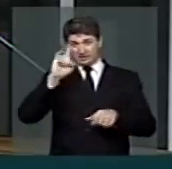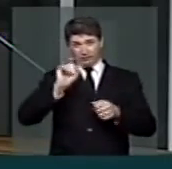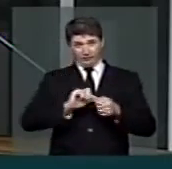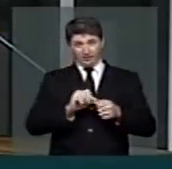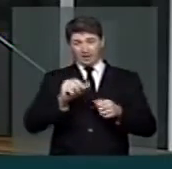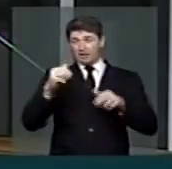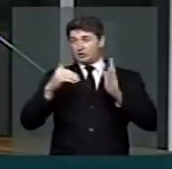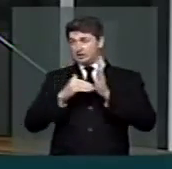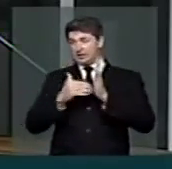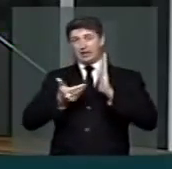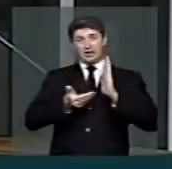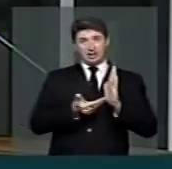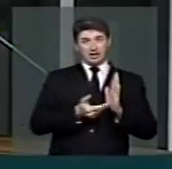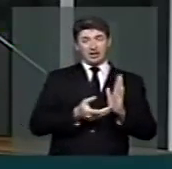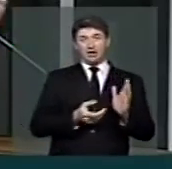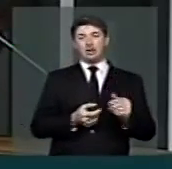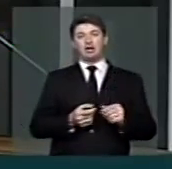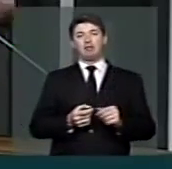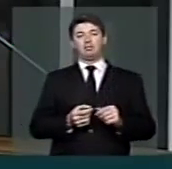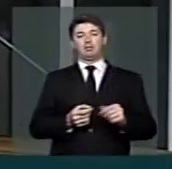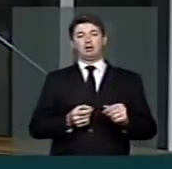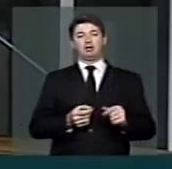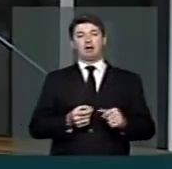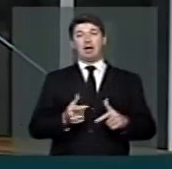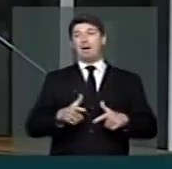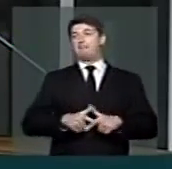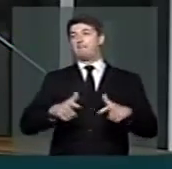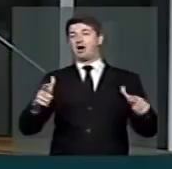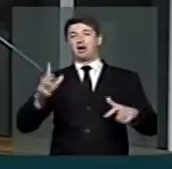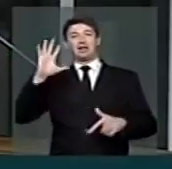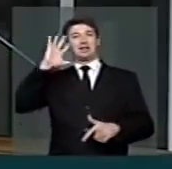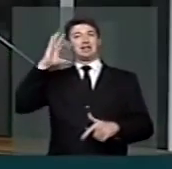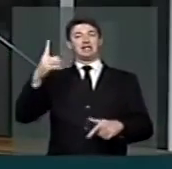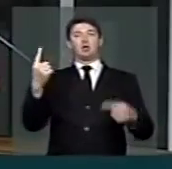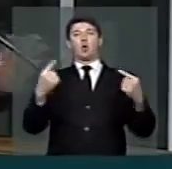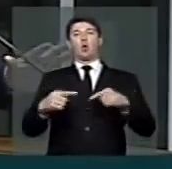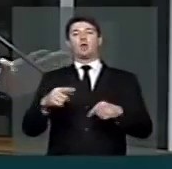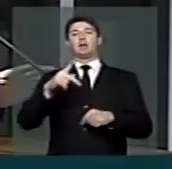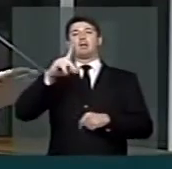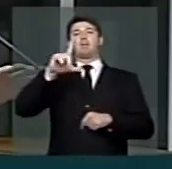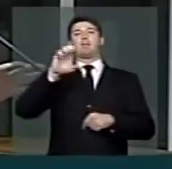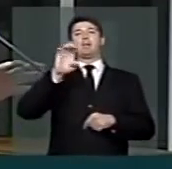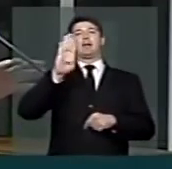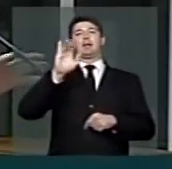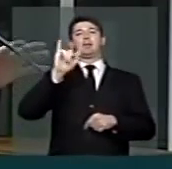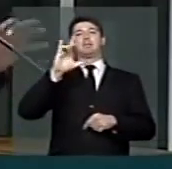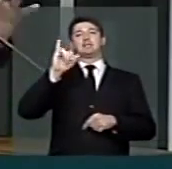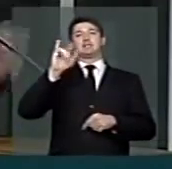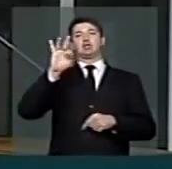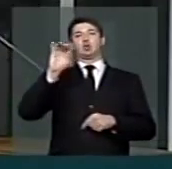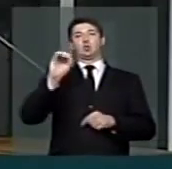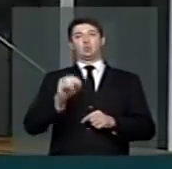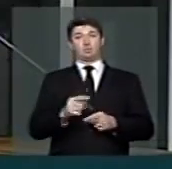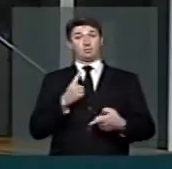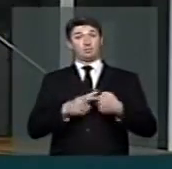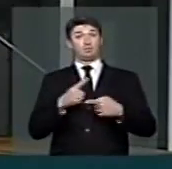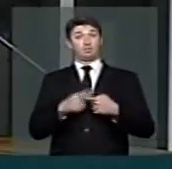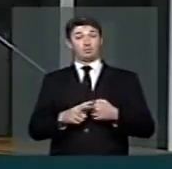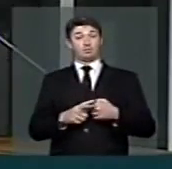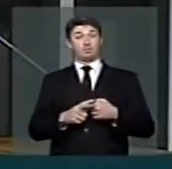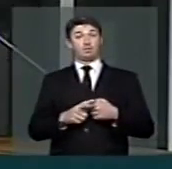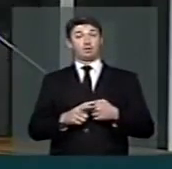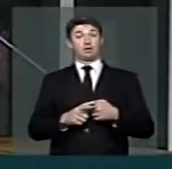Casa e o Senado tiverem, por maioria, uma decisão contrária ao plebiscito, por entenderem que